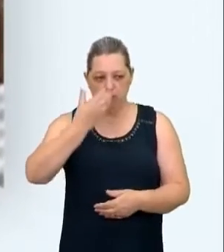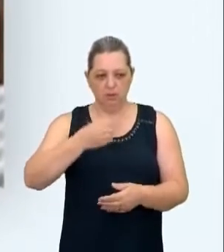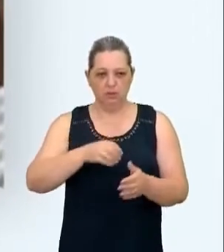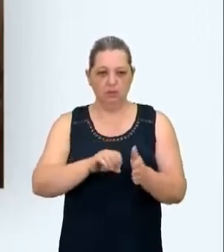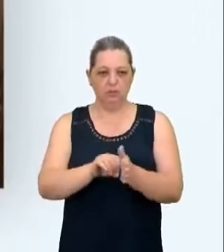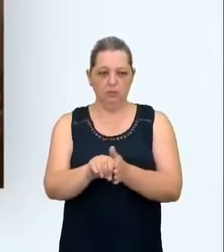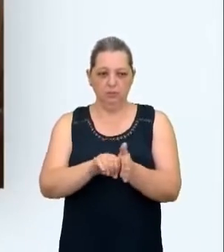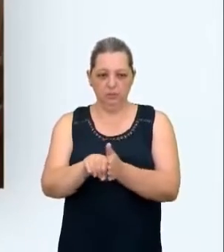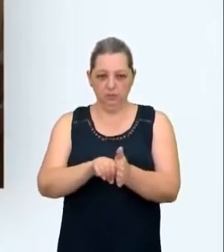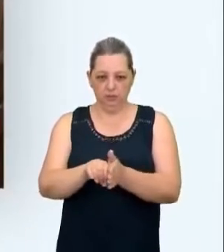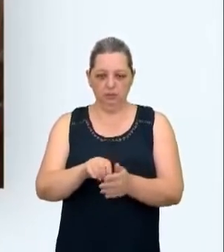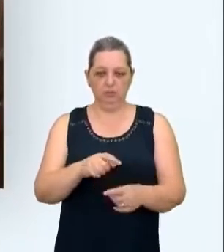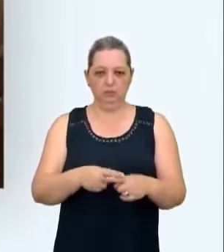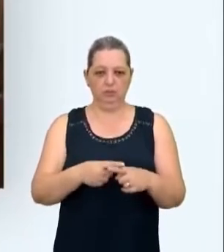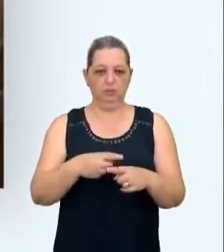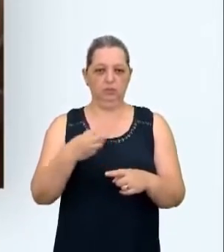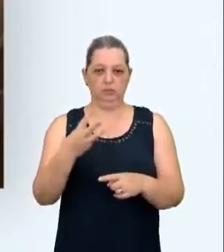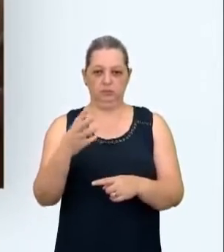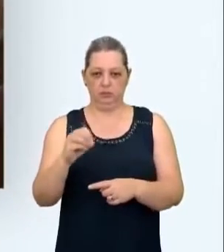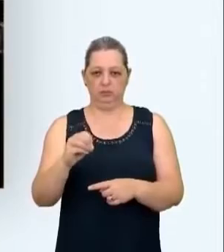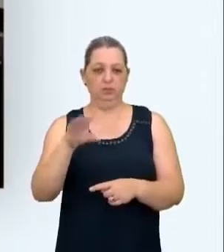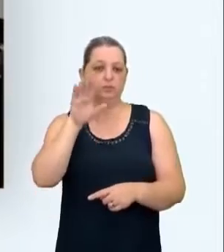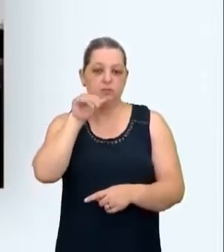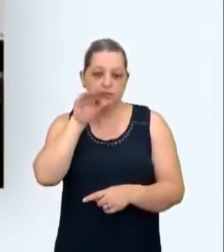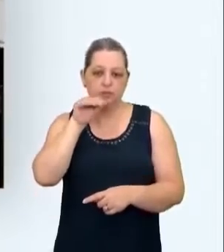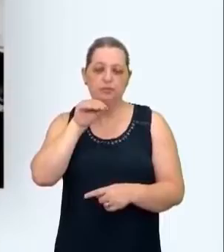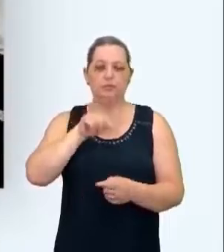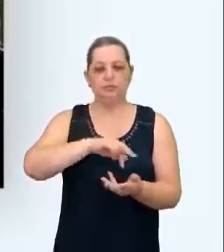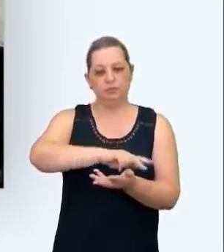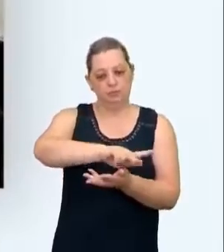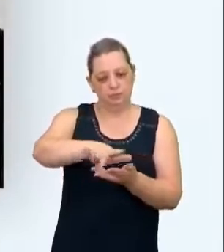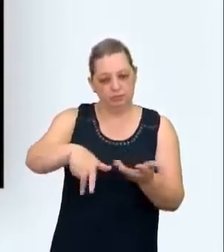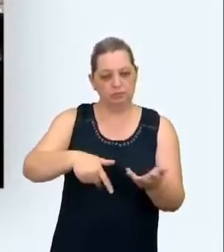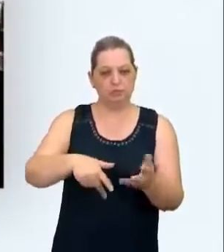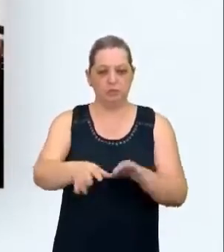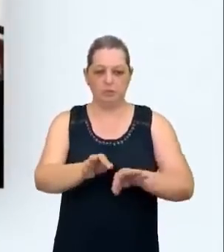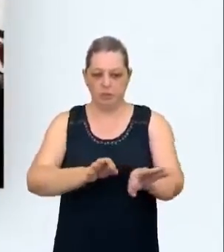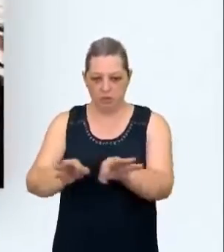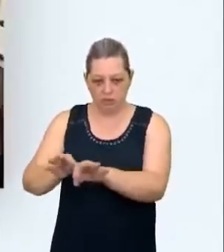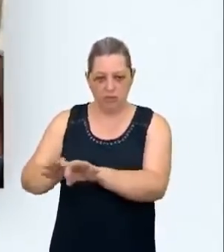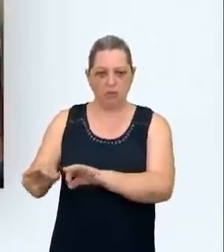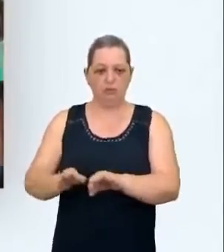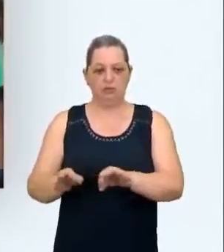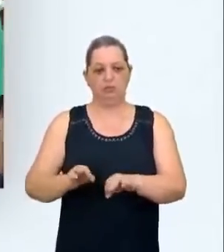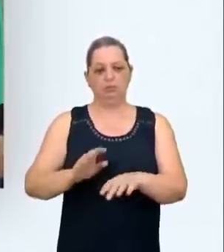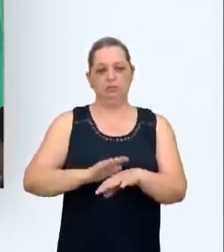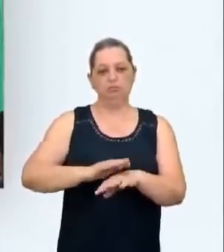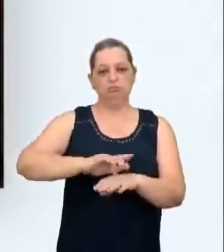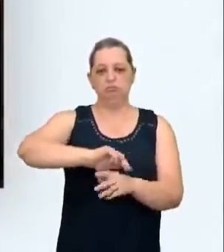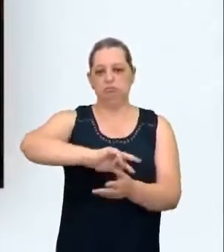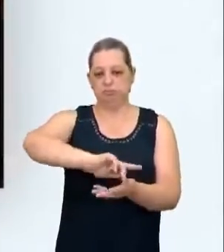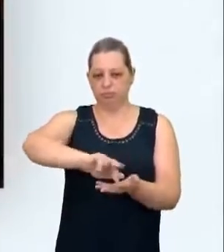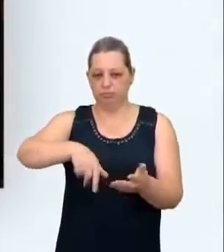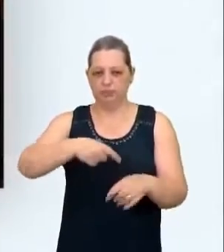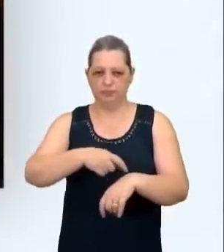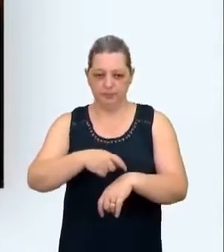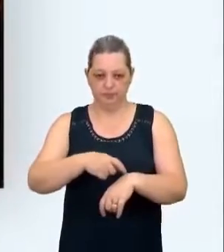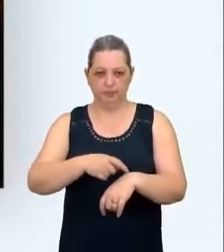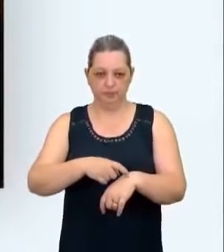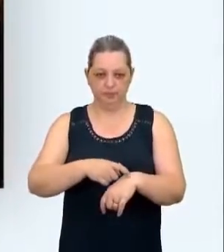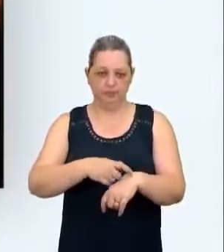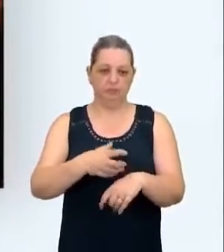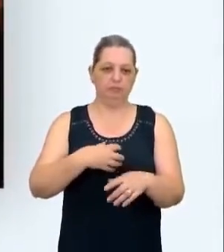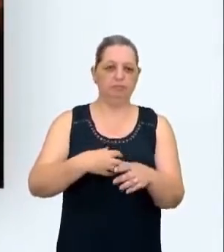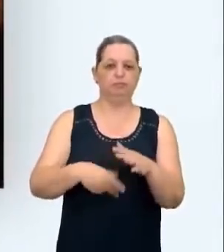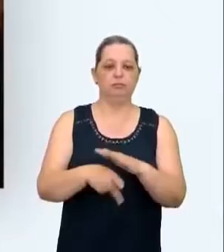cerca de 300 funcionários se dividem entre diversos projetos e trabalham em diferentes horários, assim, de maneira